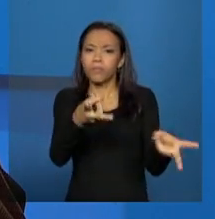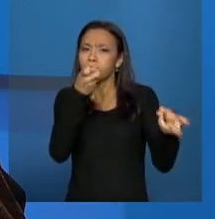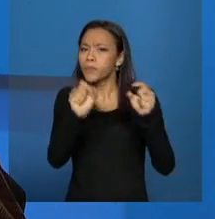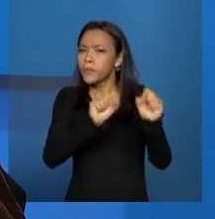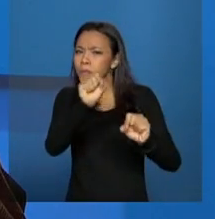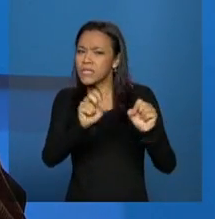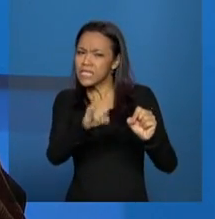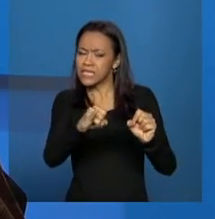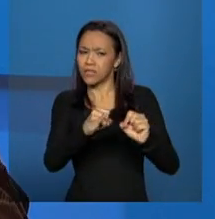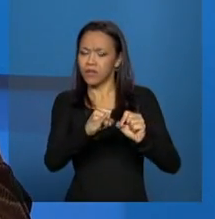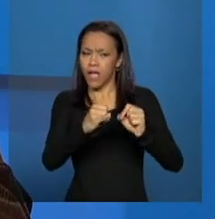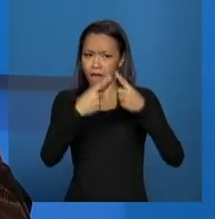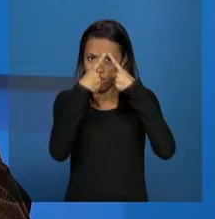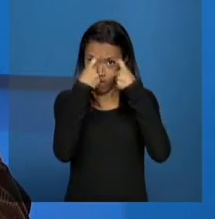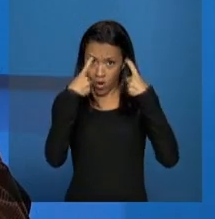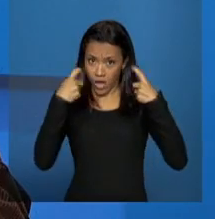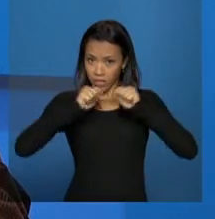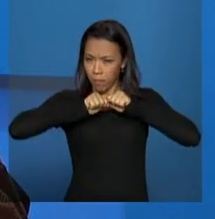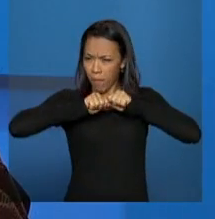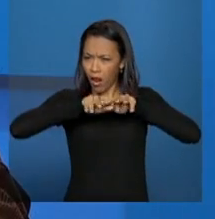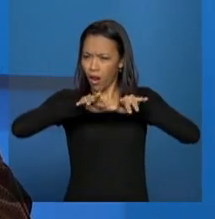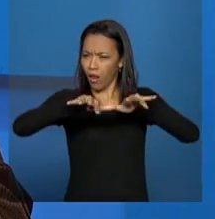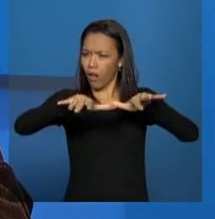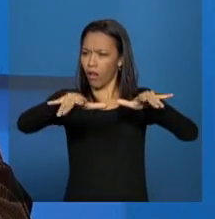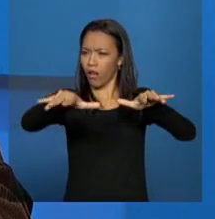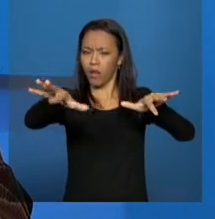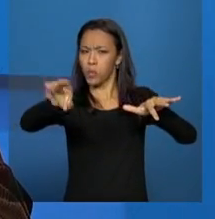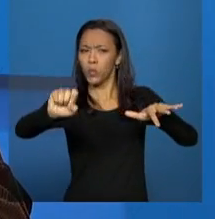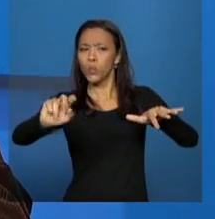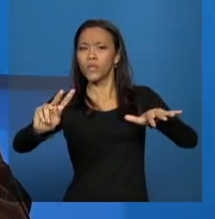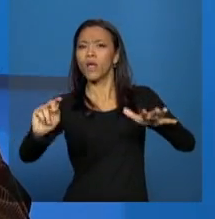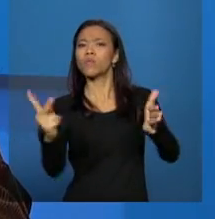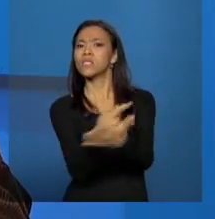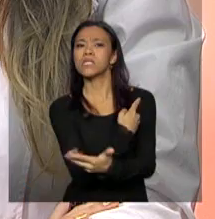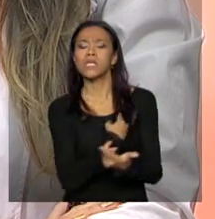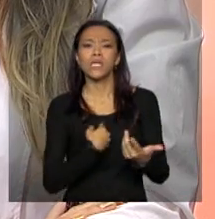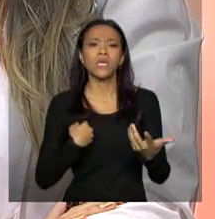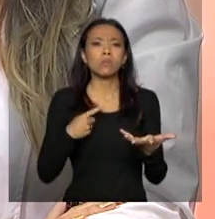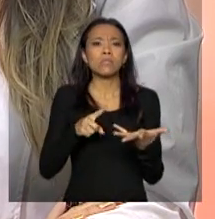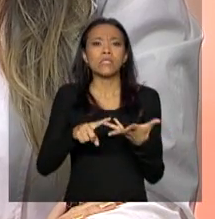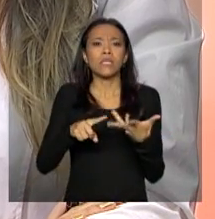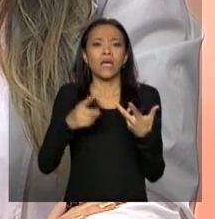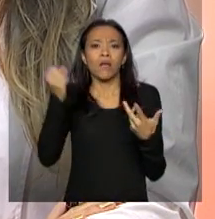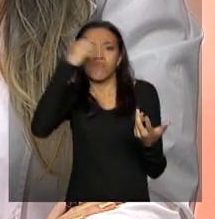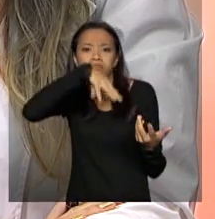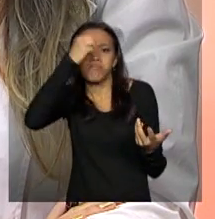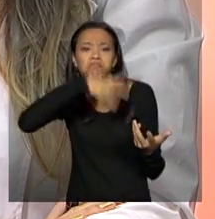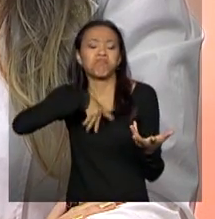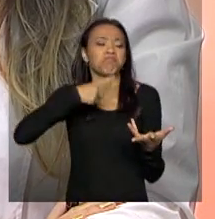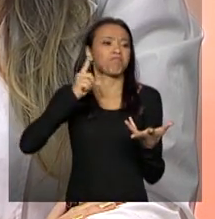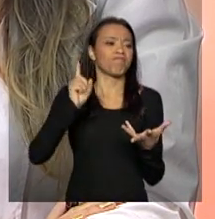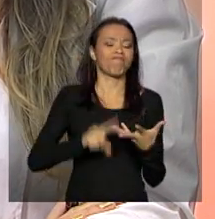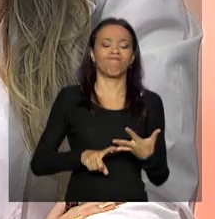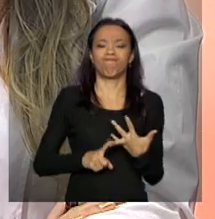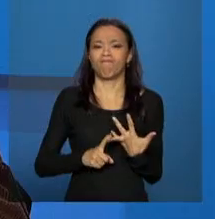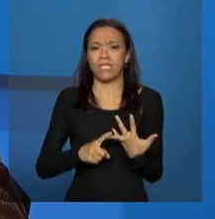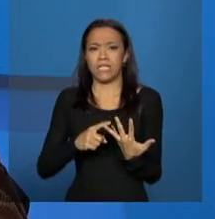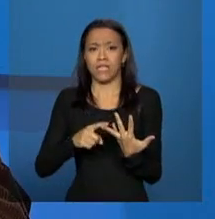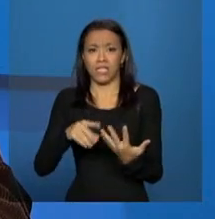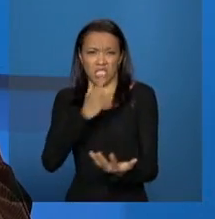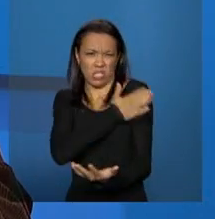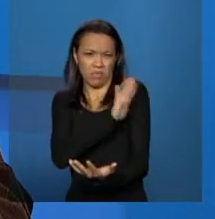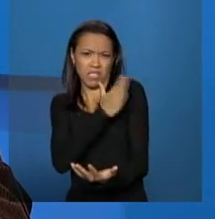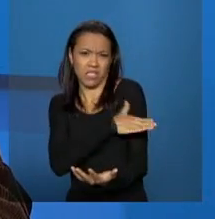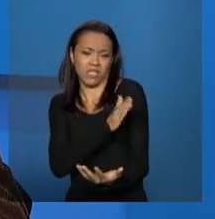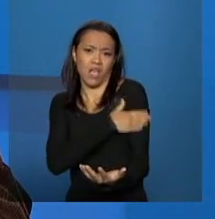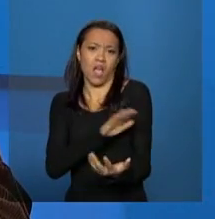crescimento da violência motivada por questões de intolerância, questões de discriminação sexual,